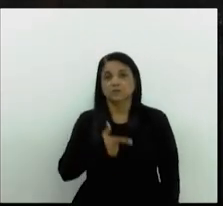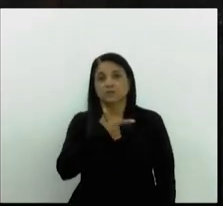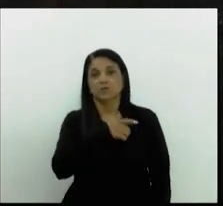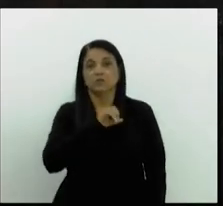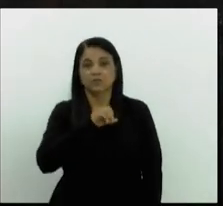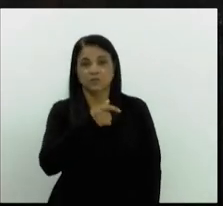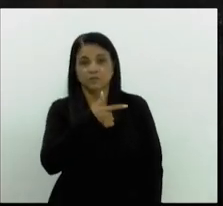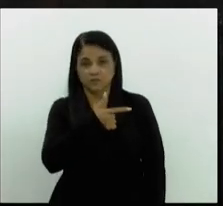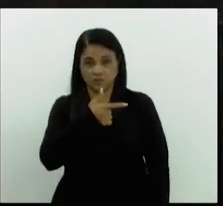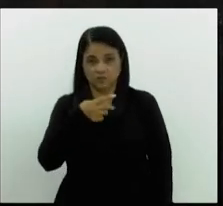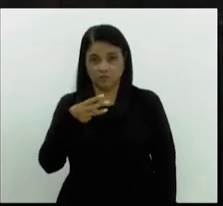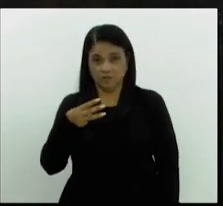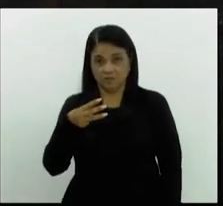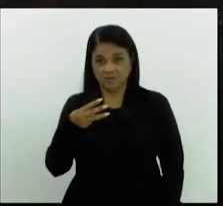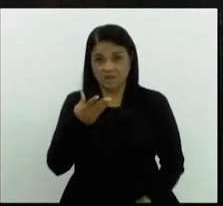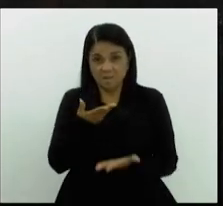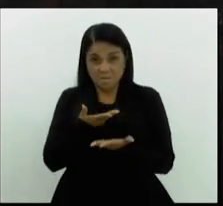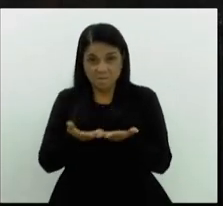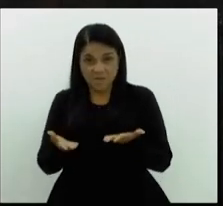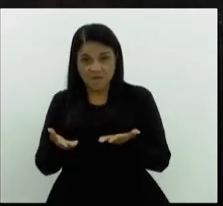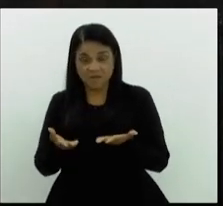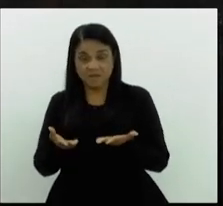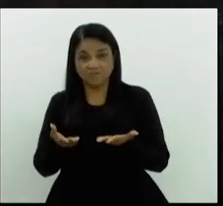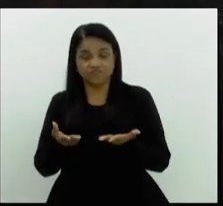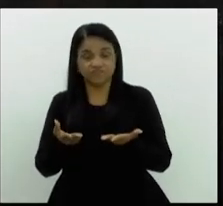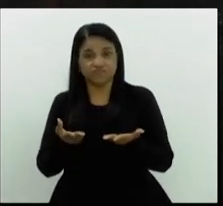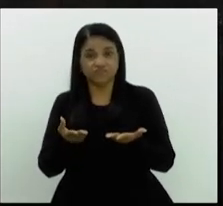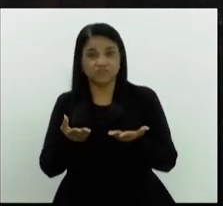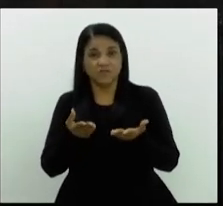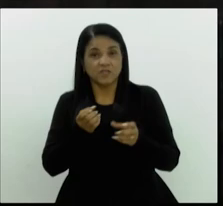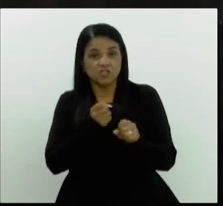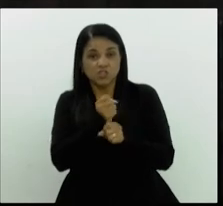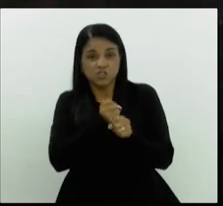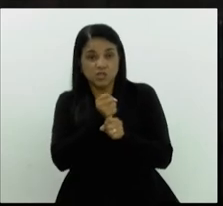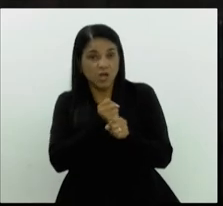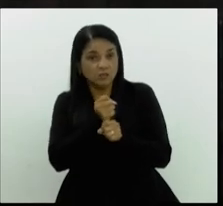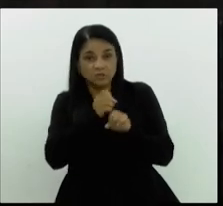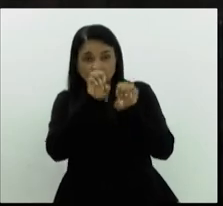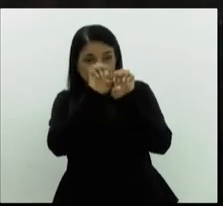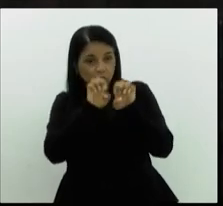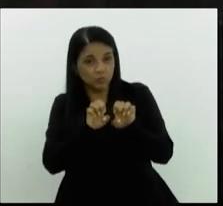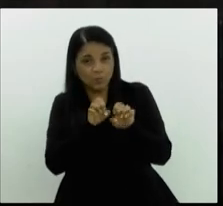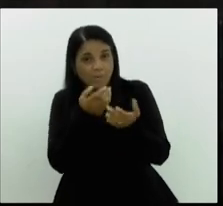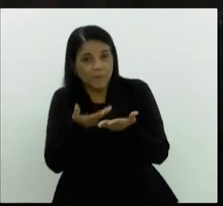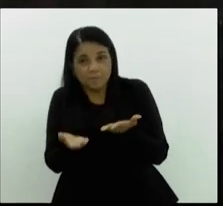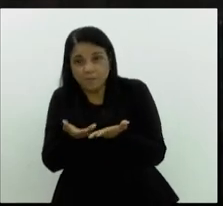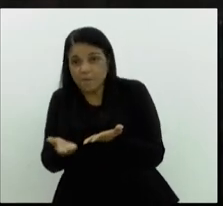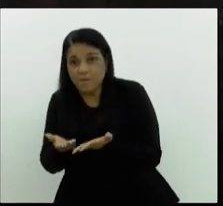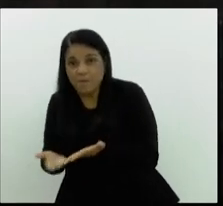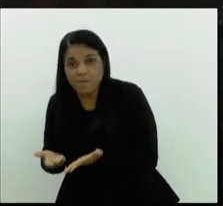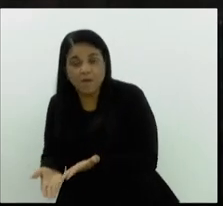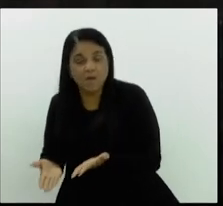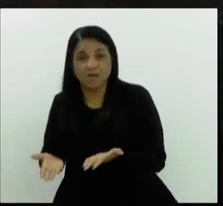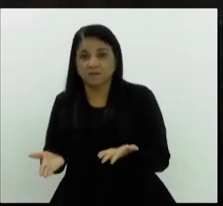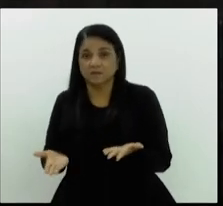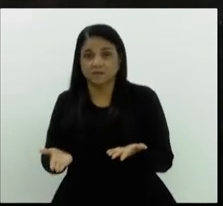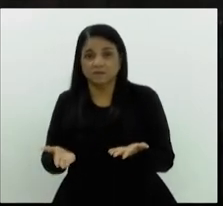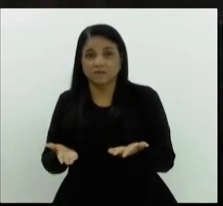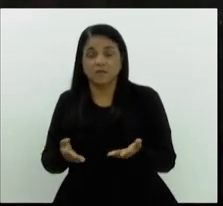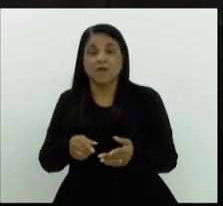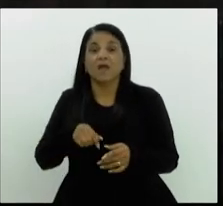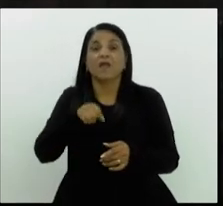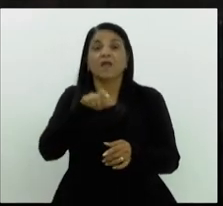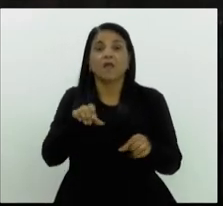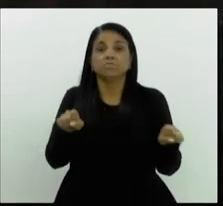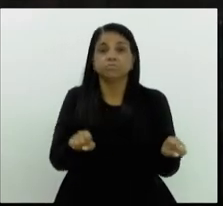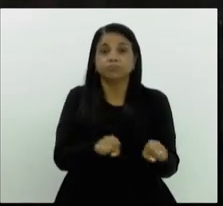E essa perda é estrutural, porque vamos continuar perdendo ano a ano. Então, quem quebrou o regime de